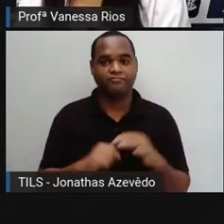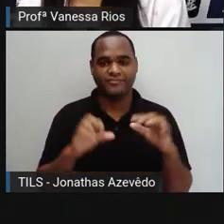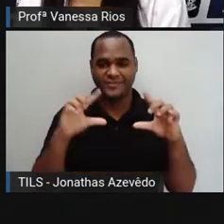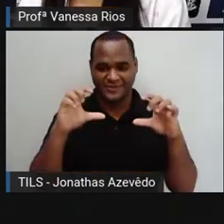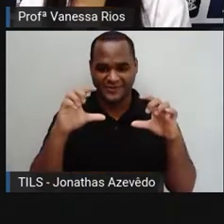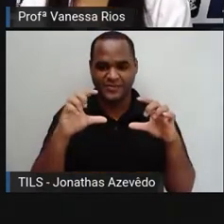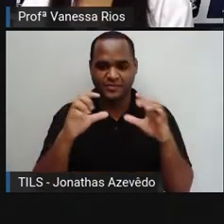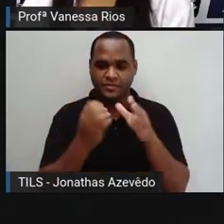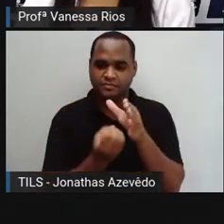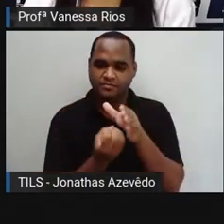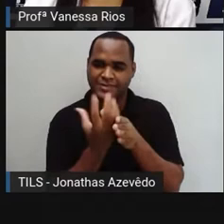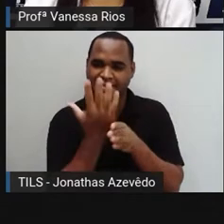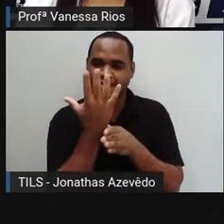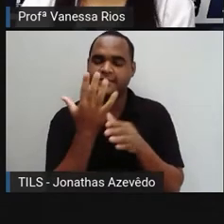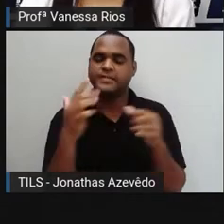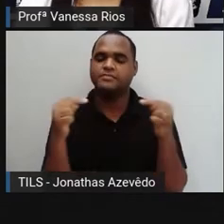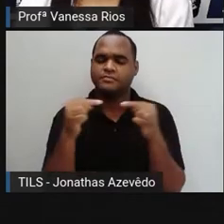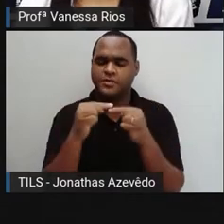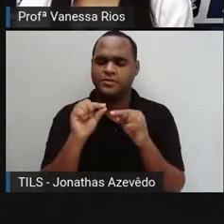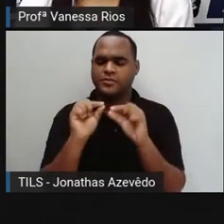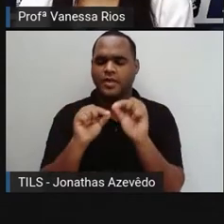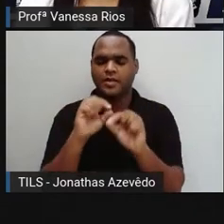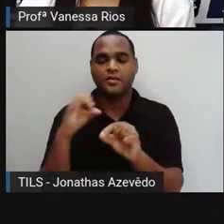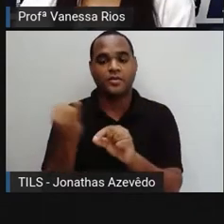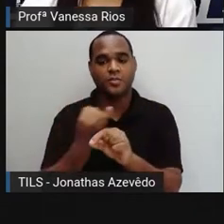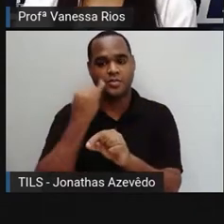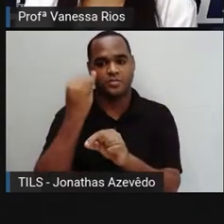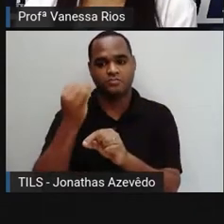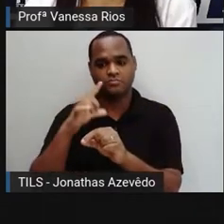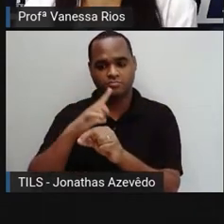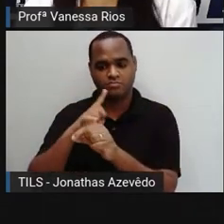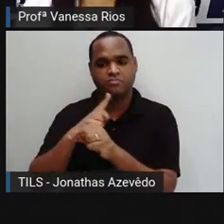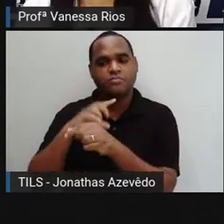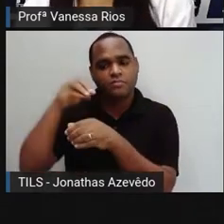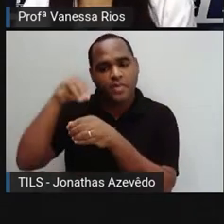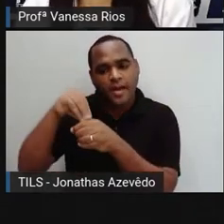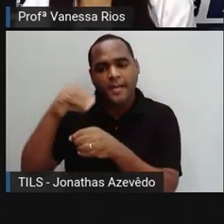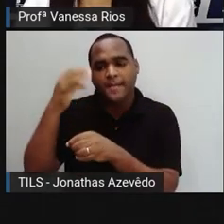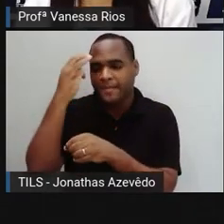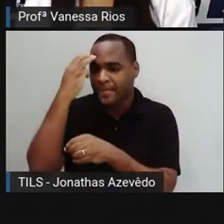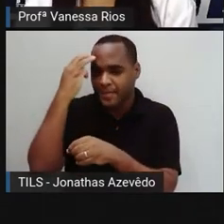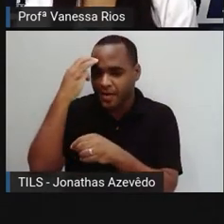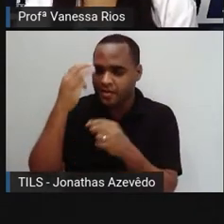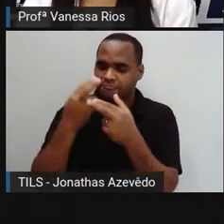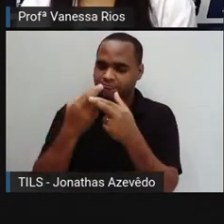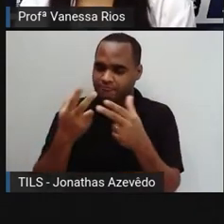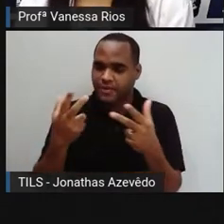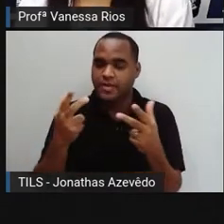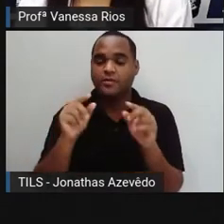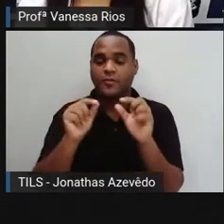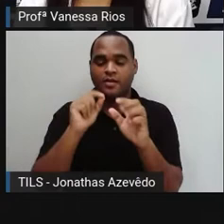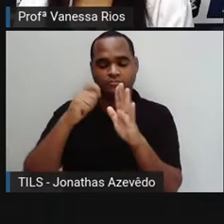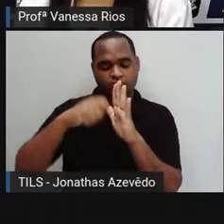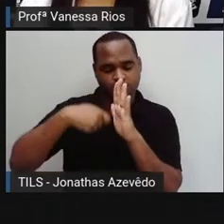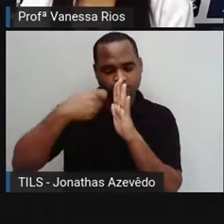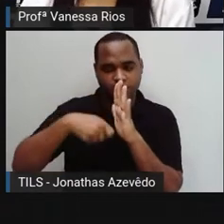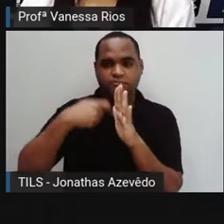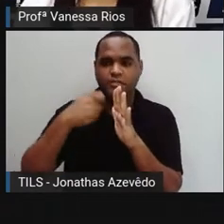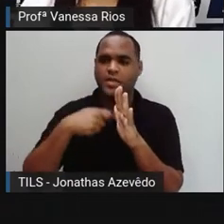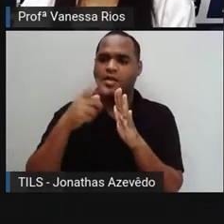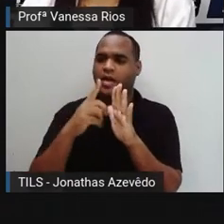surgem, né? Na intenção de ter um arquivo, de ter aí como uma gravação,